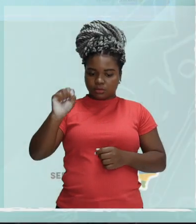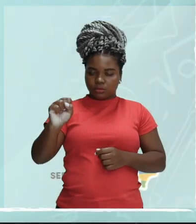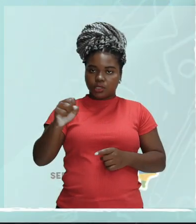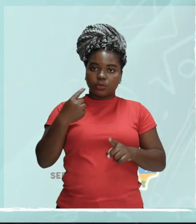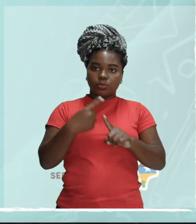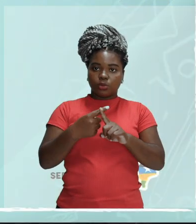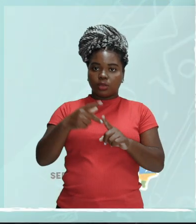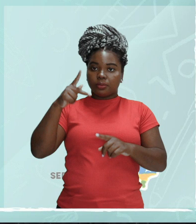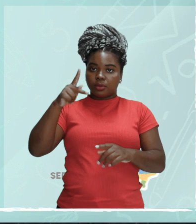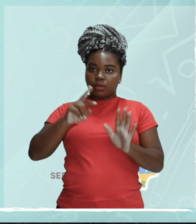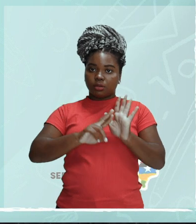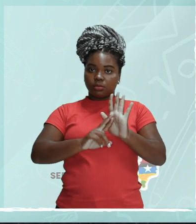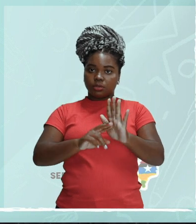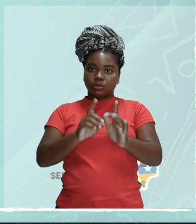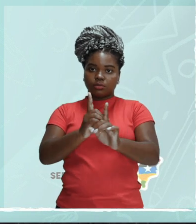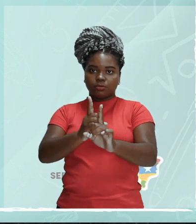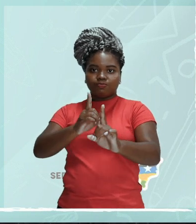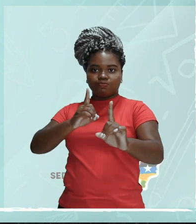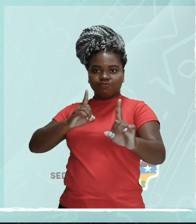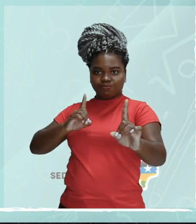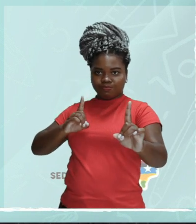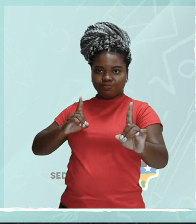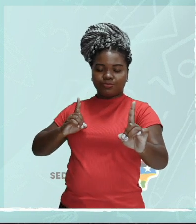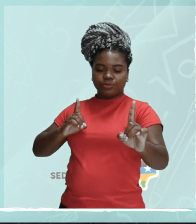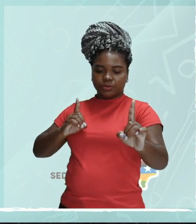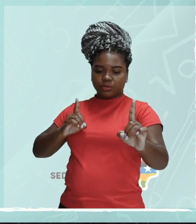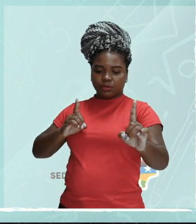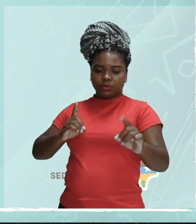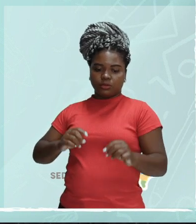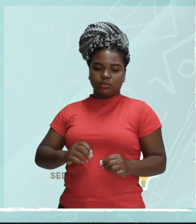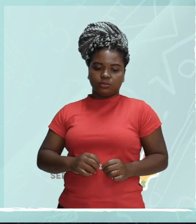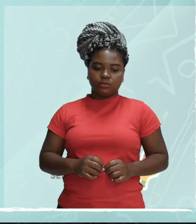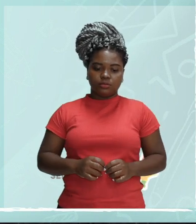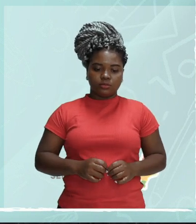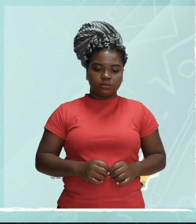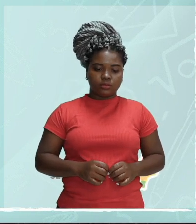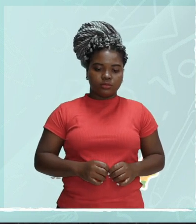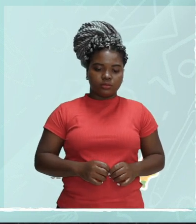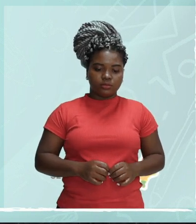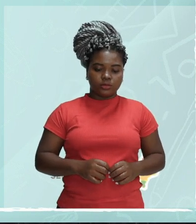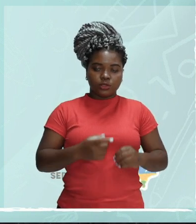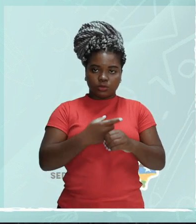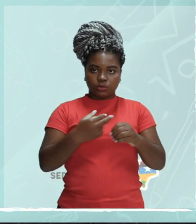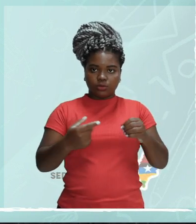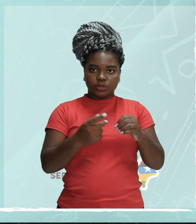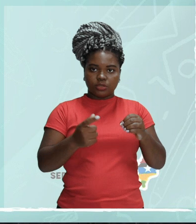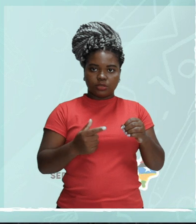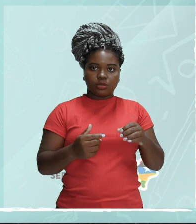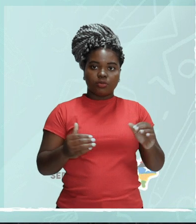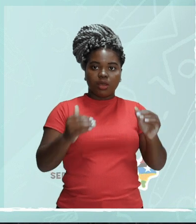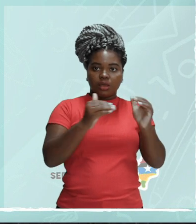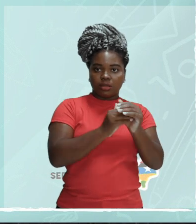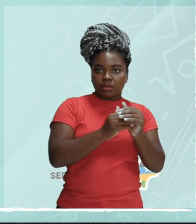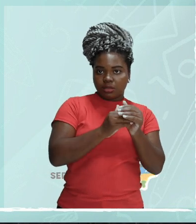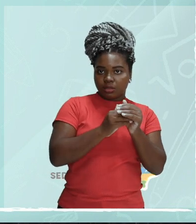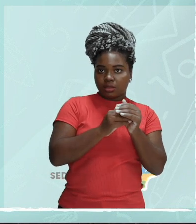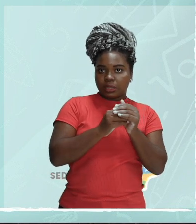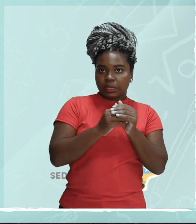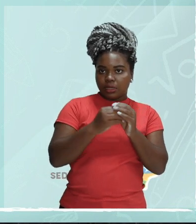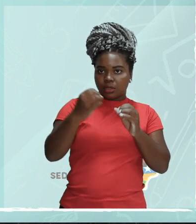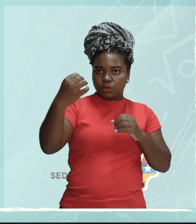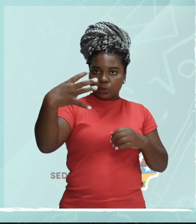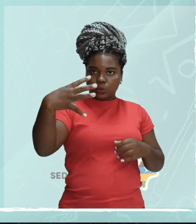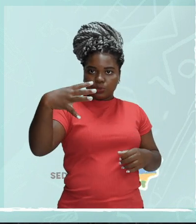do objeto até o orifício. Então nós vamos fazer a imagem 1 sobre o objeto P'